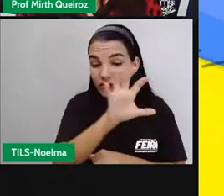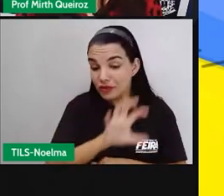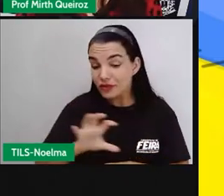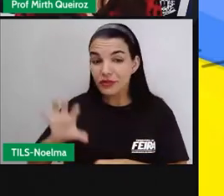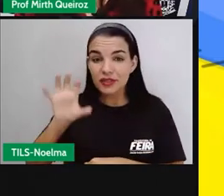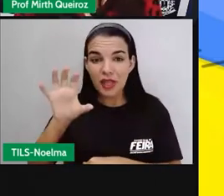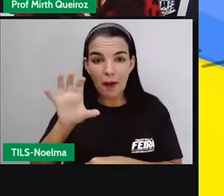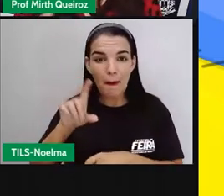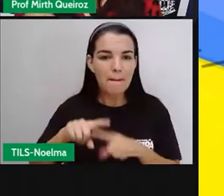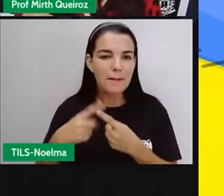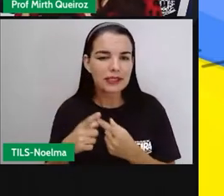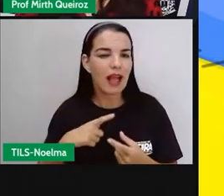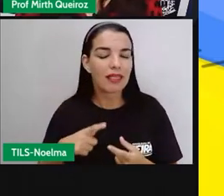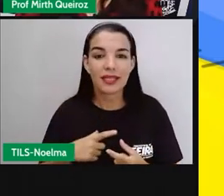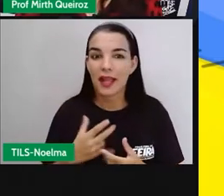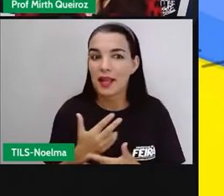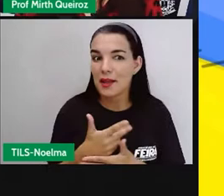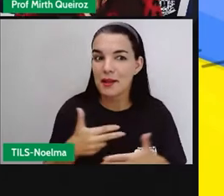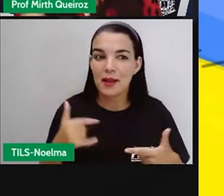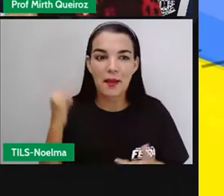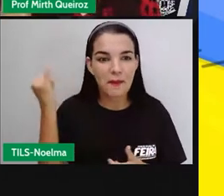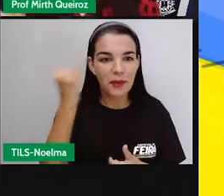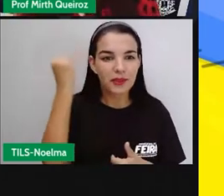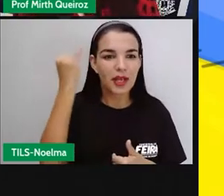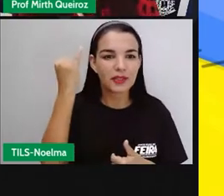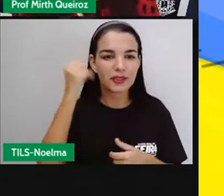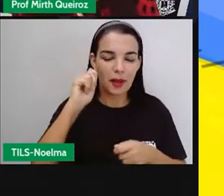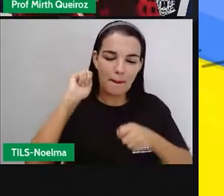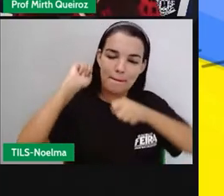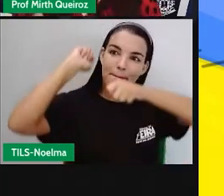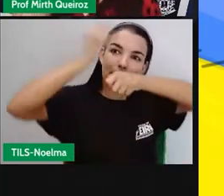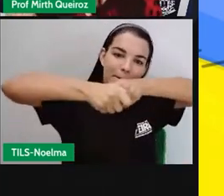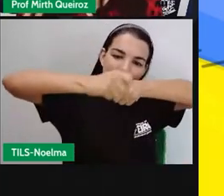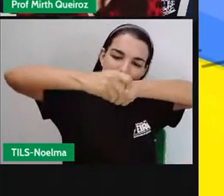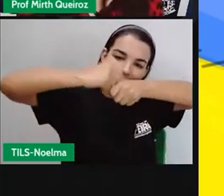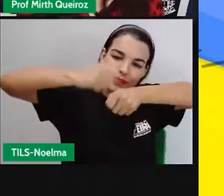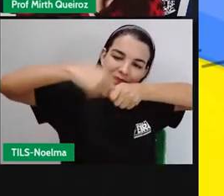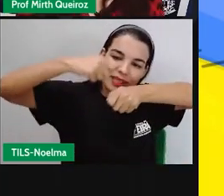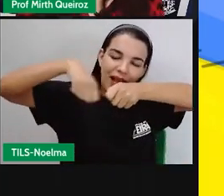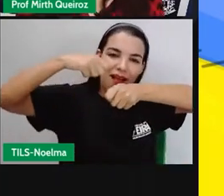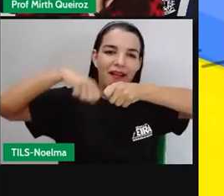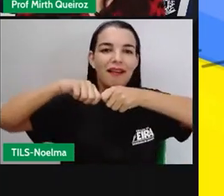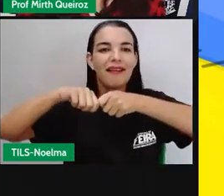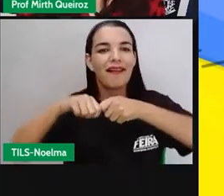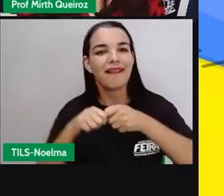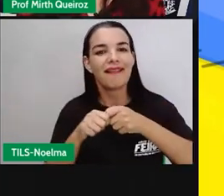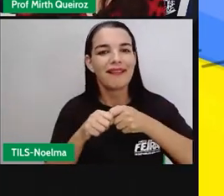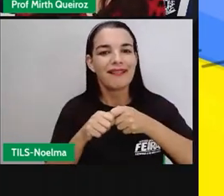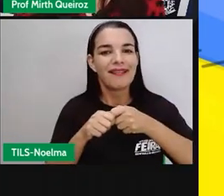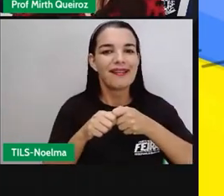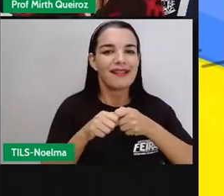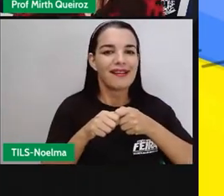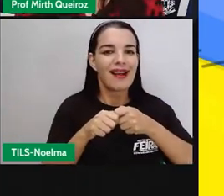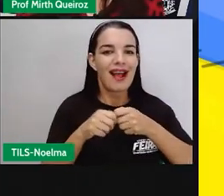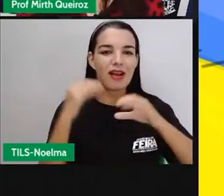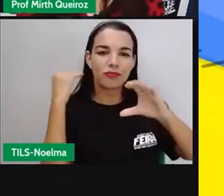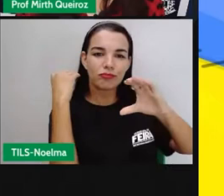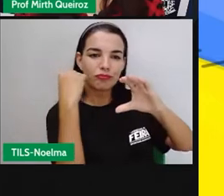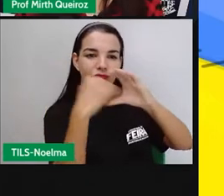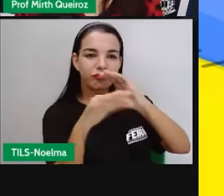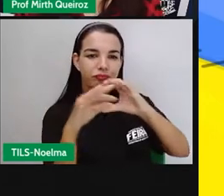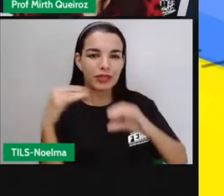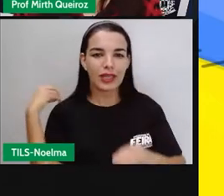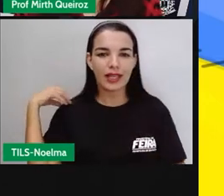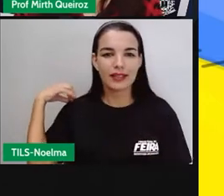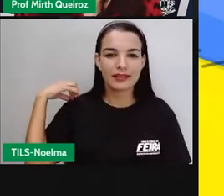mais tradicionais, como é o caso da pescaria, da cadeia, o correio elegante, dentre outras. Tem muitos